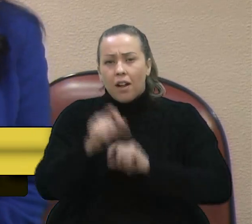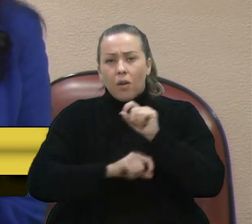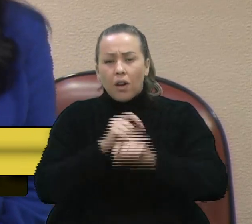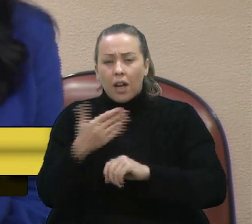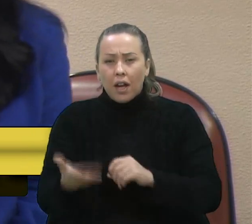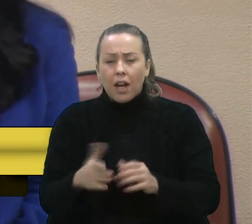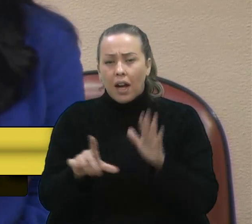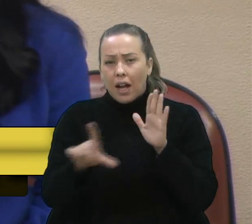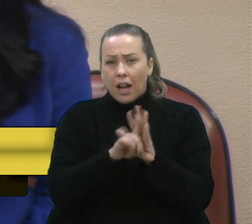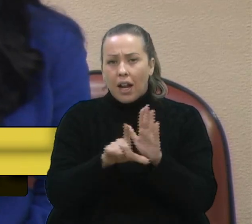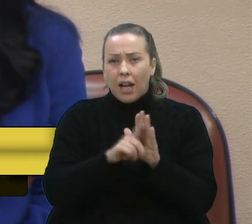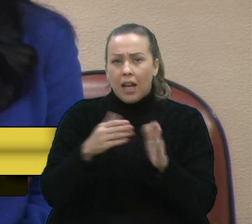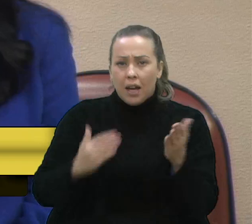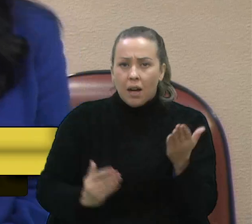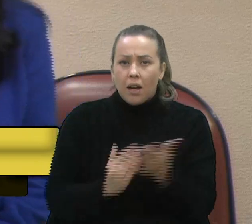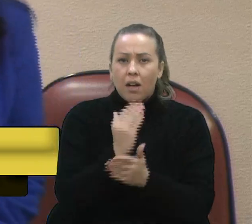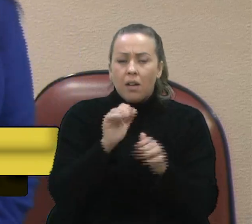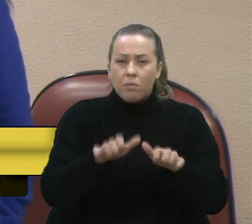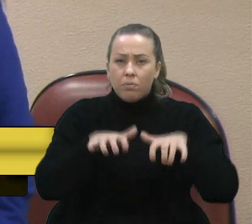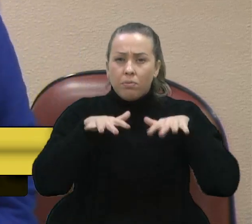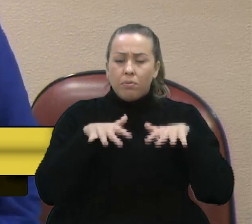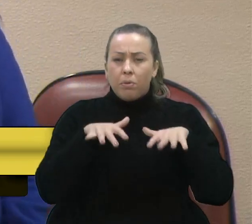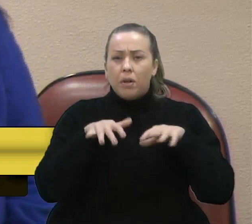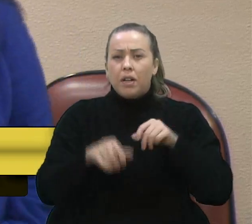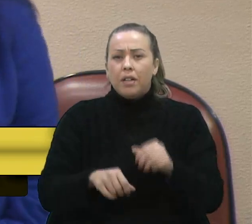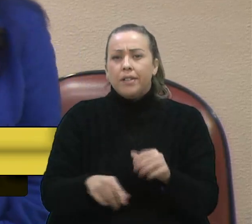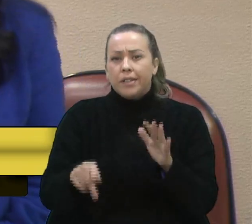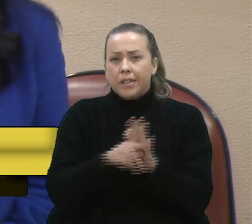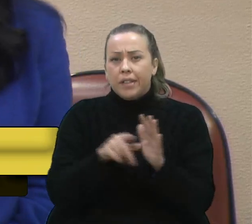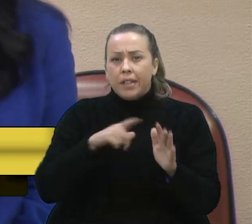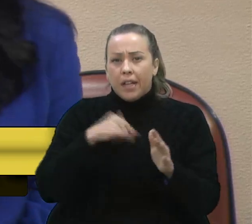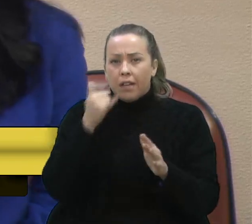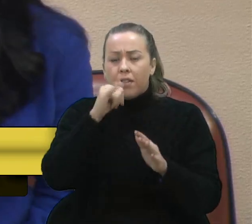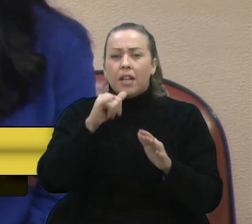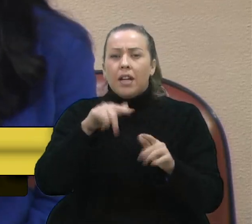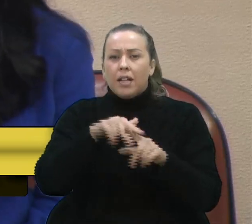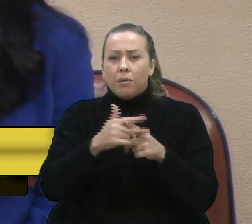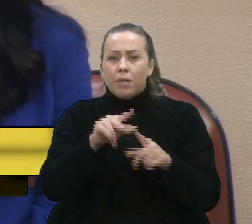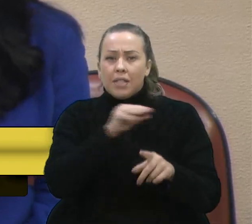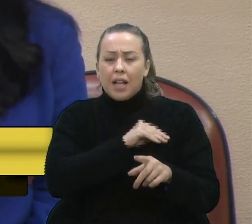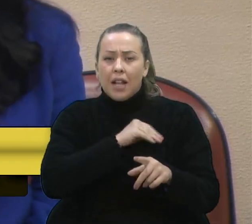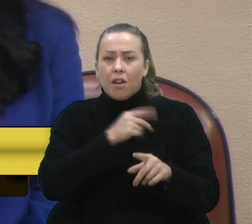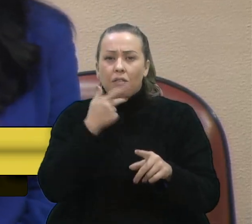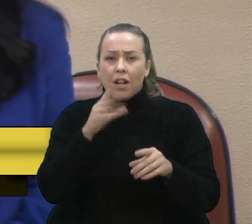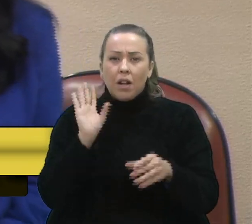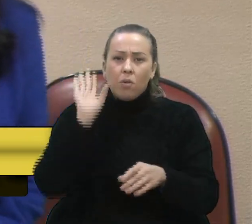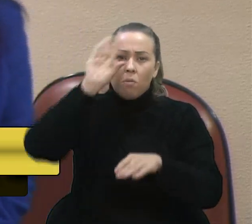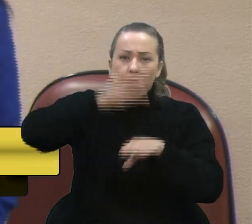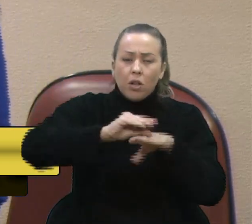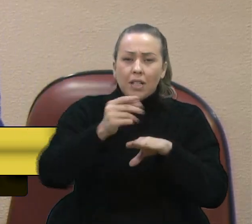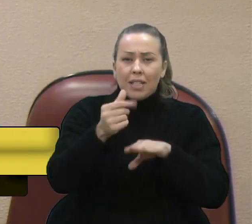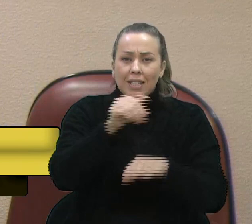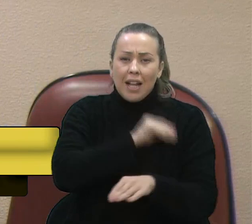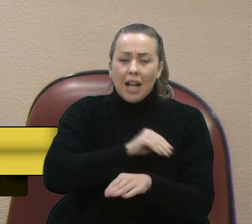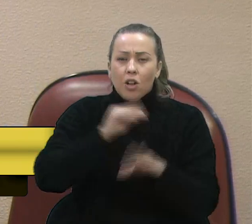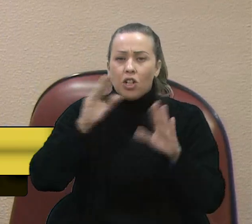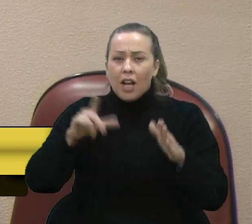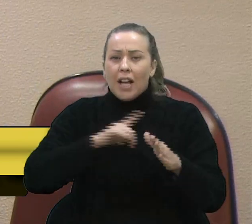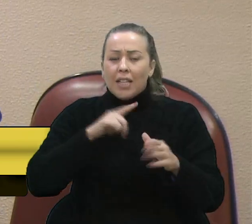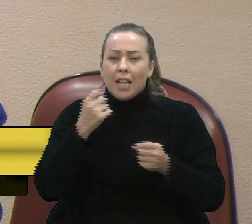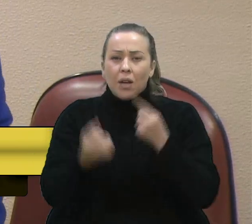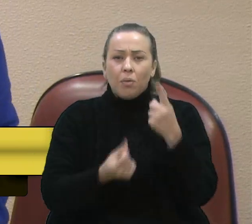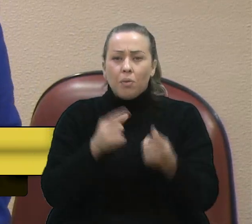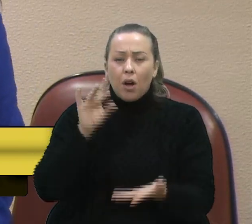a lei aprovada pelo Congresso, apesar de vetar reajustes, o texto não menciona a reposição salarial, já existem casos